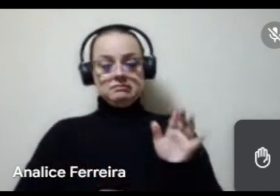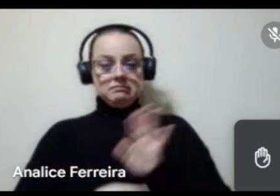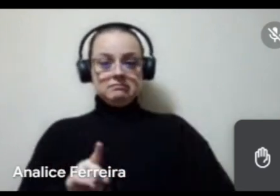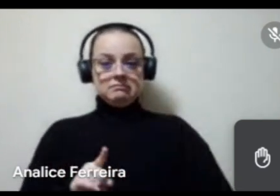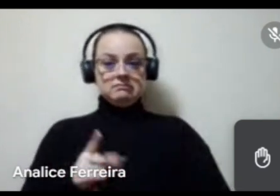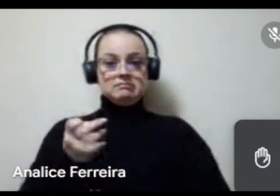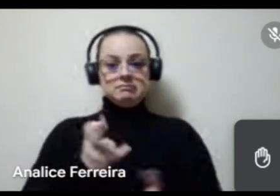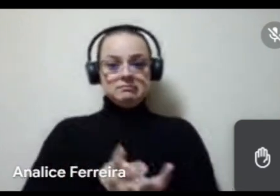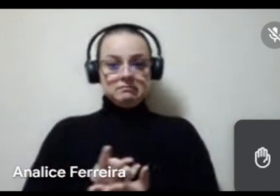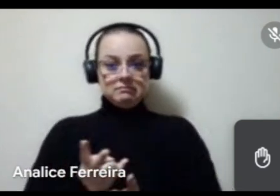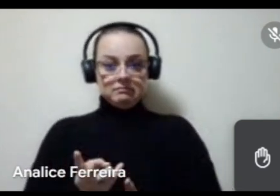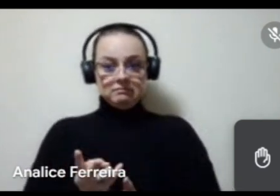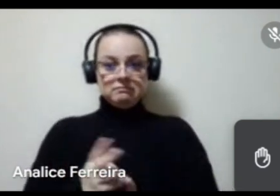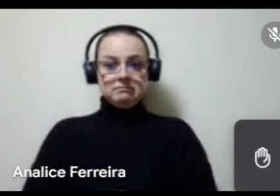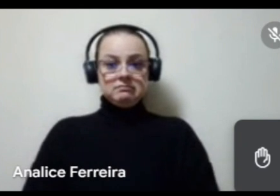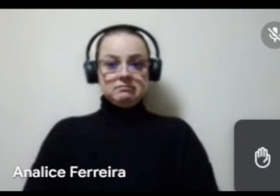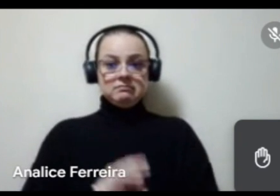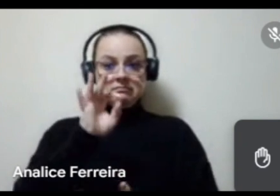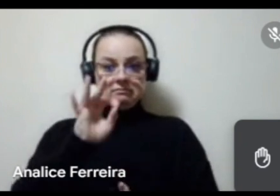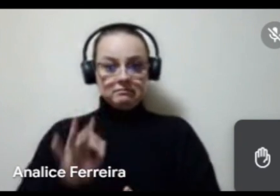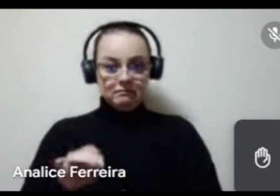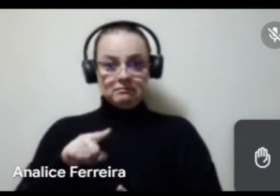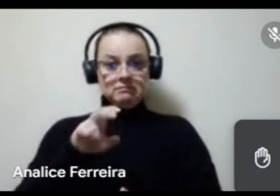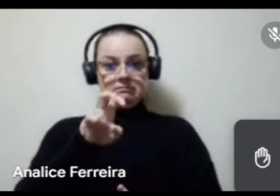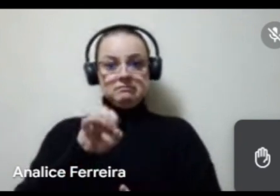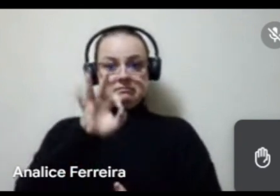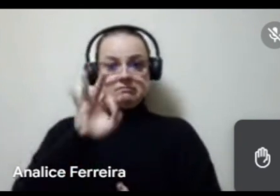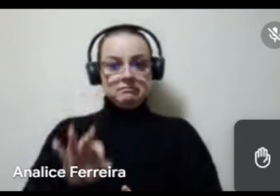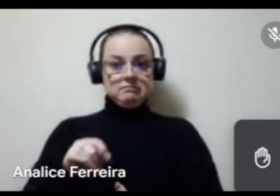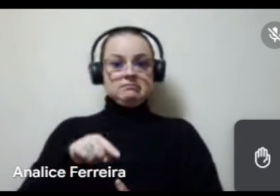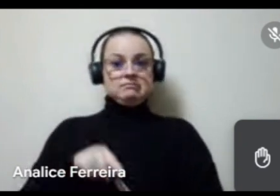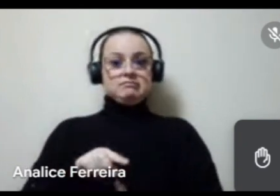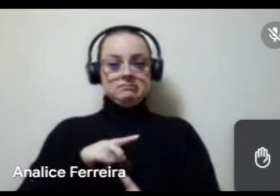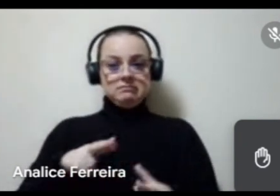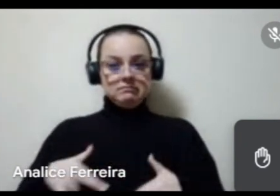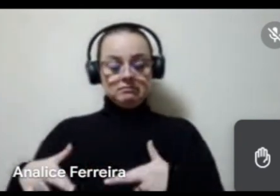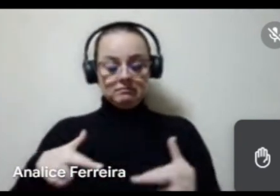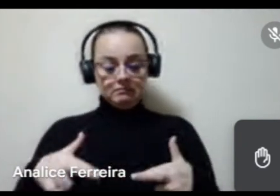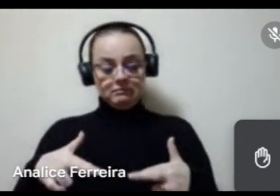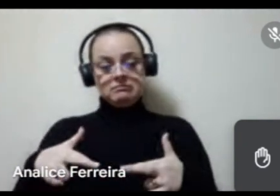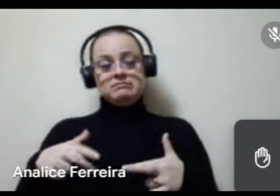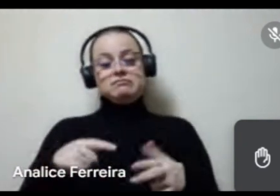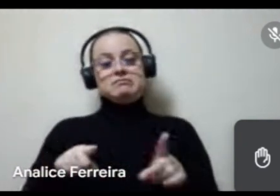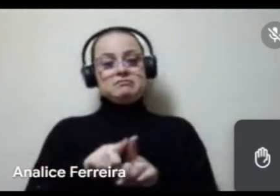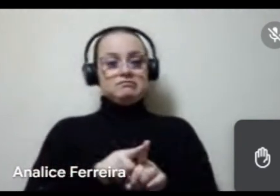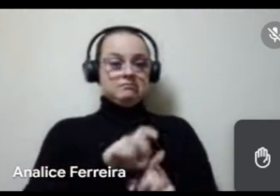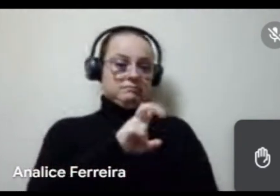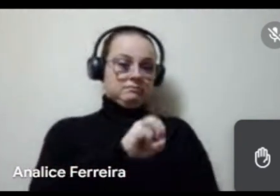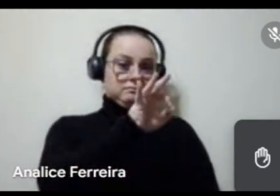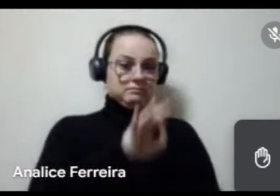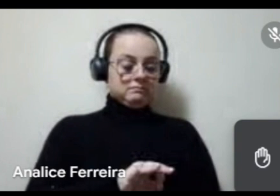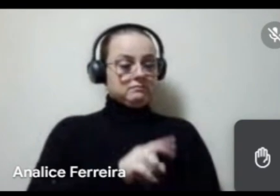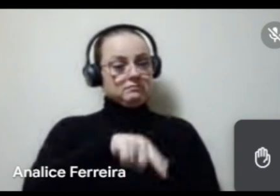mantida a porcentagem de 50%, né, 50% para a região metropolitana, 50% para os demais